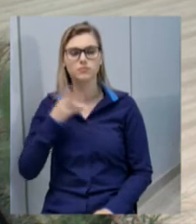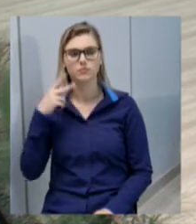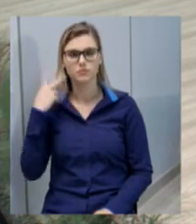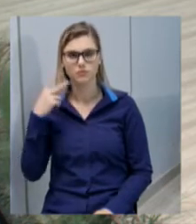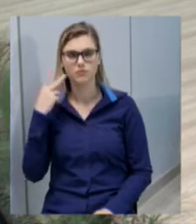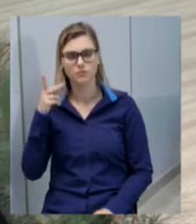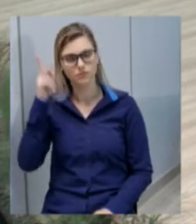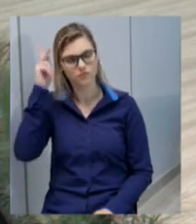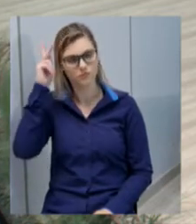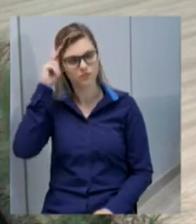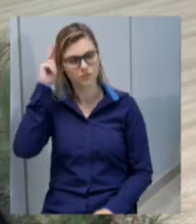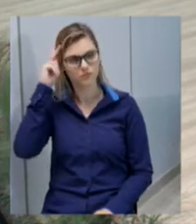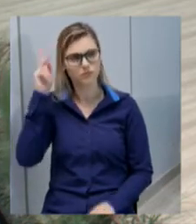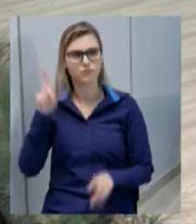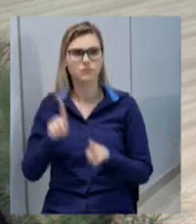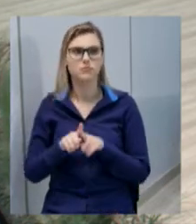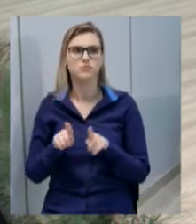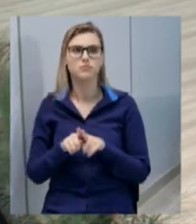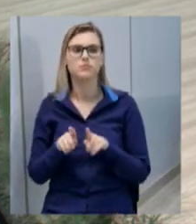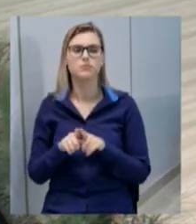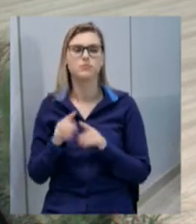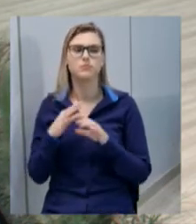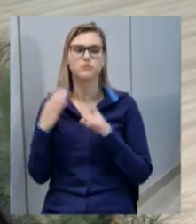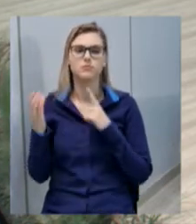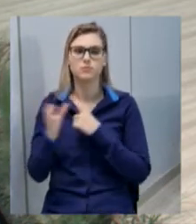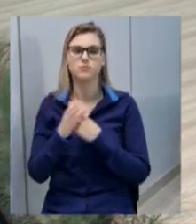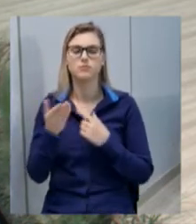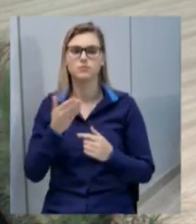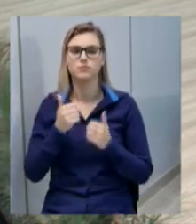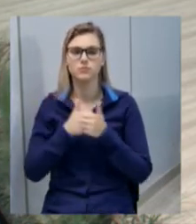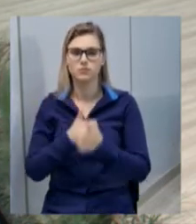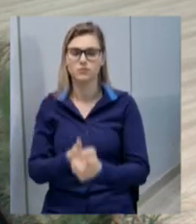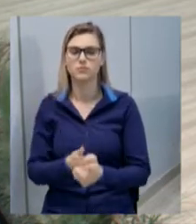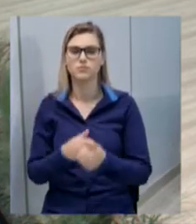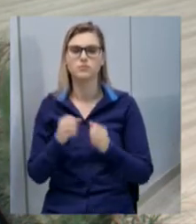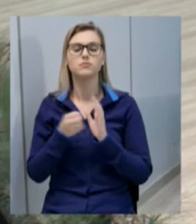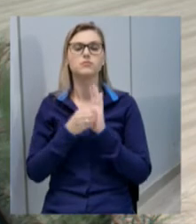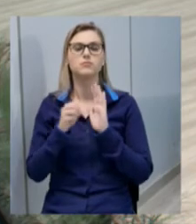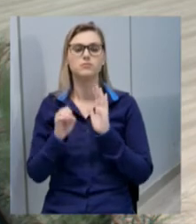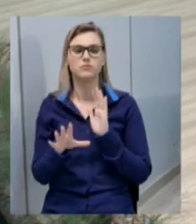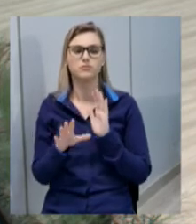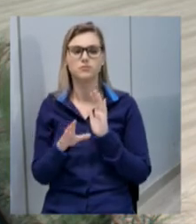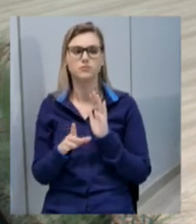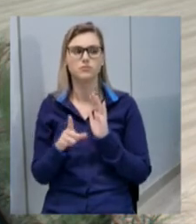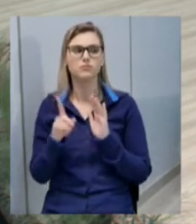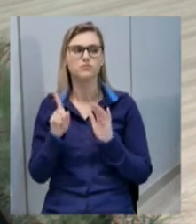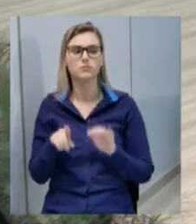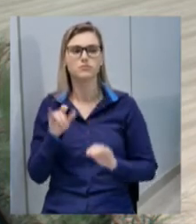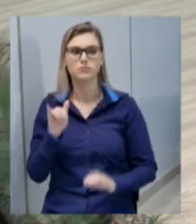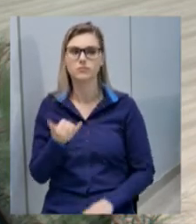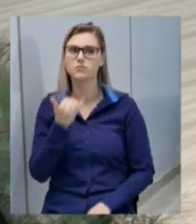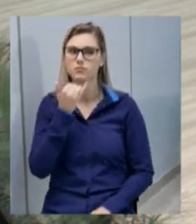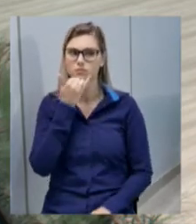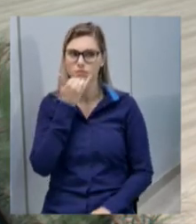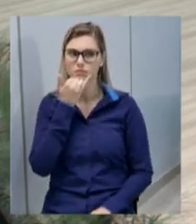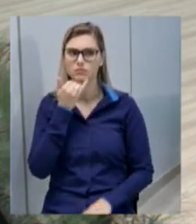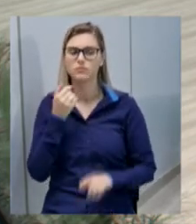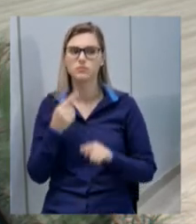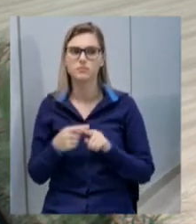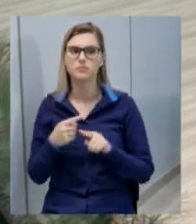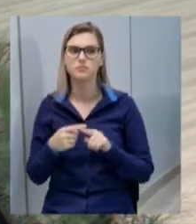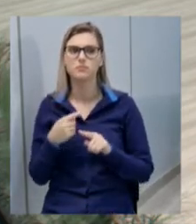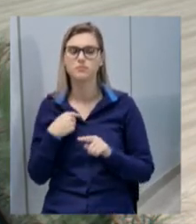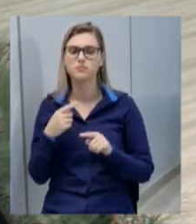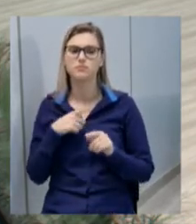vereadora Kátia e também a comunidade que nos acompanha essa indicação ela se justifica pelo fato que eu